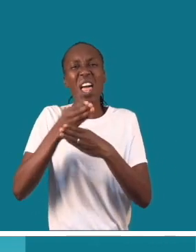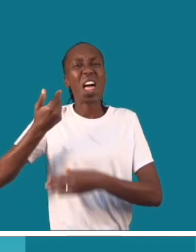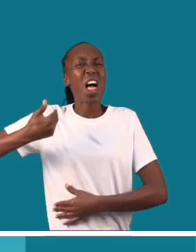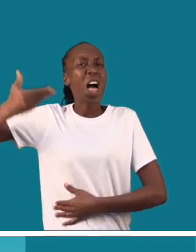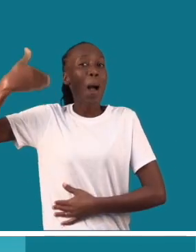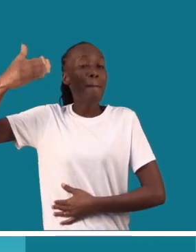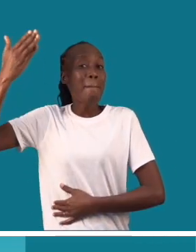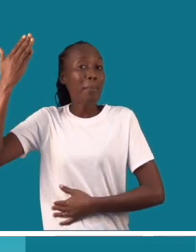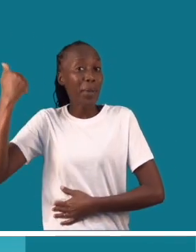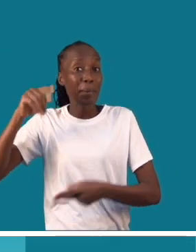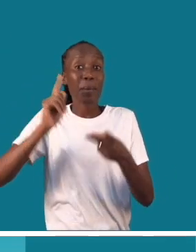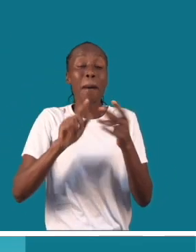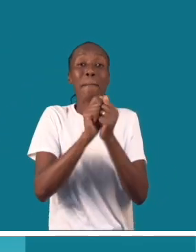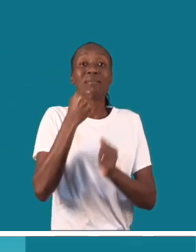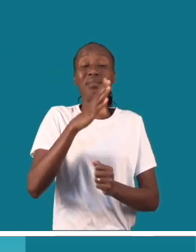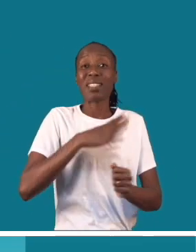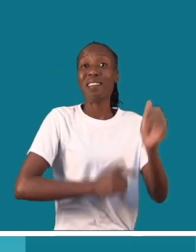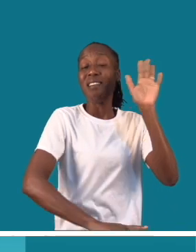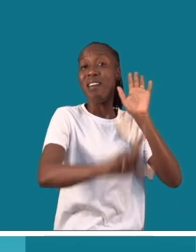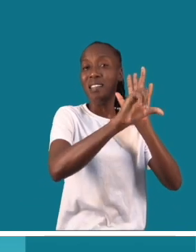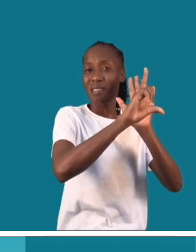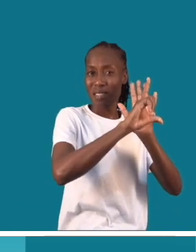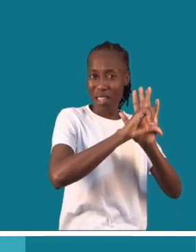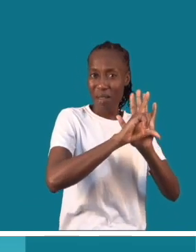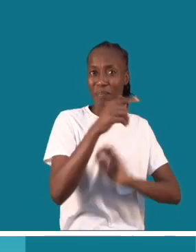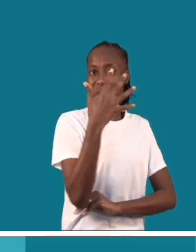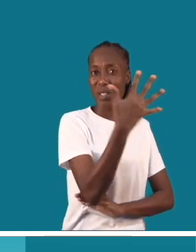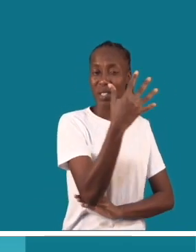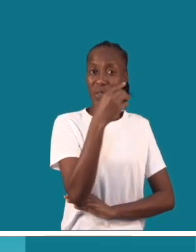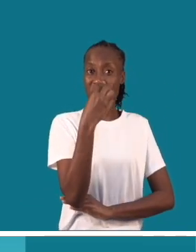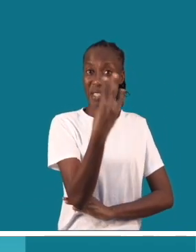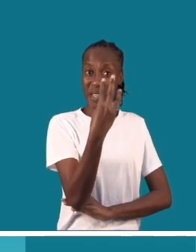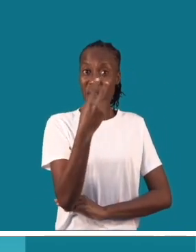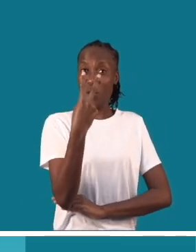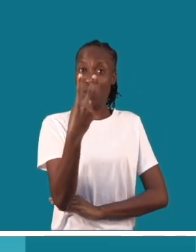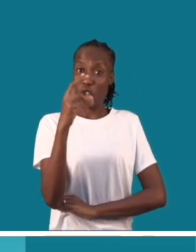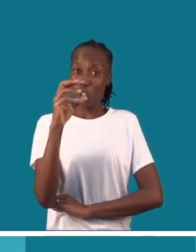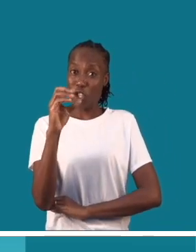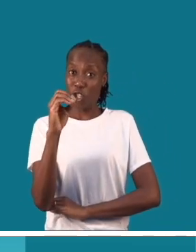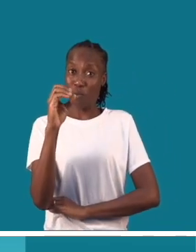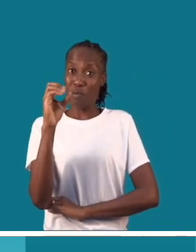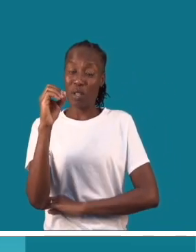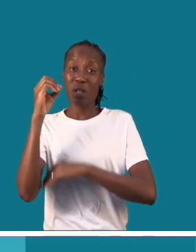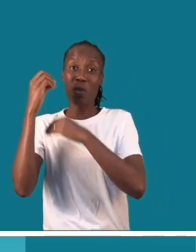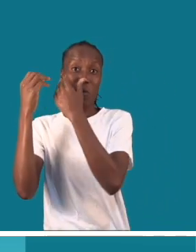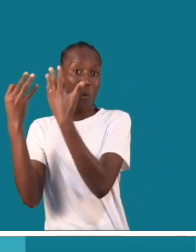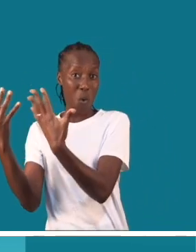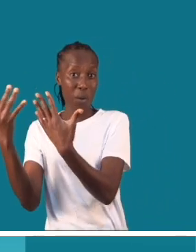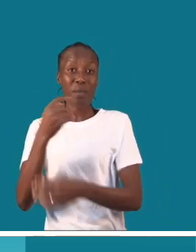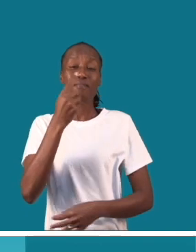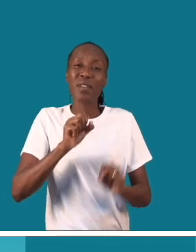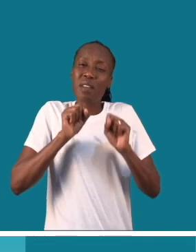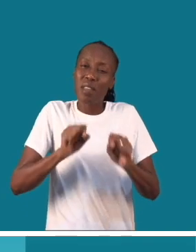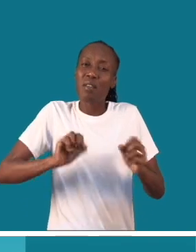construídas no período colonial. Embora o decreto 53-2008 preveja que